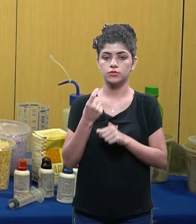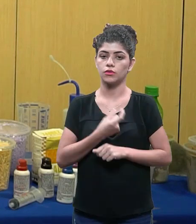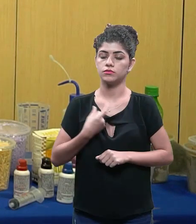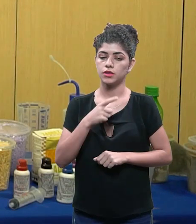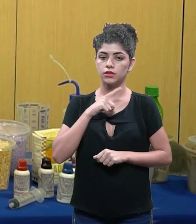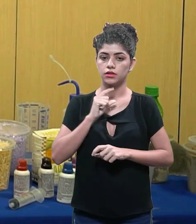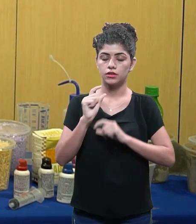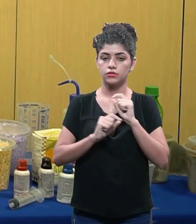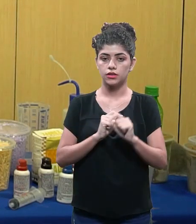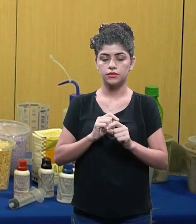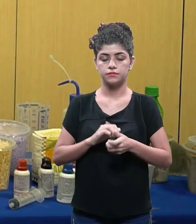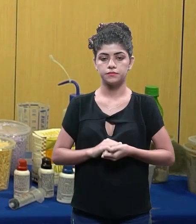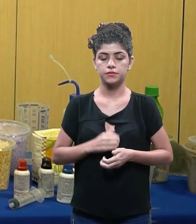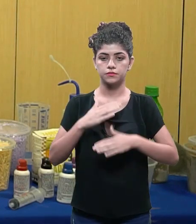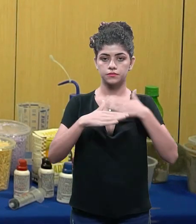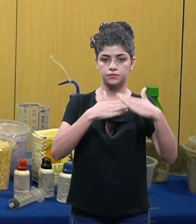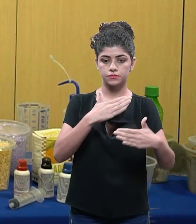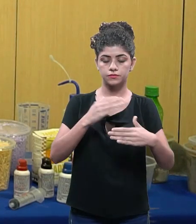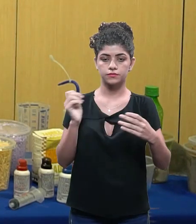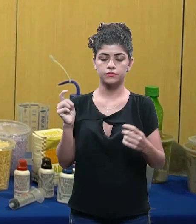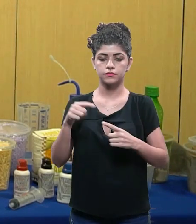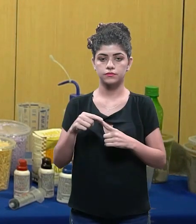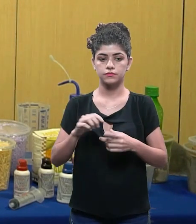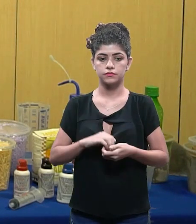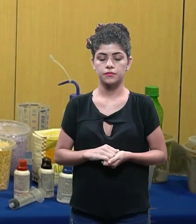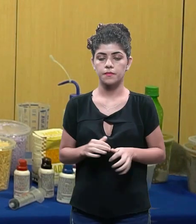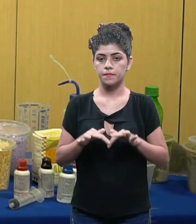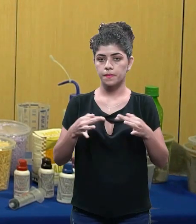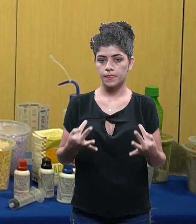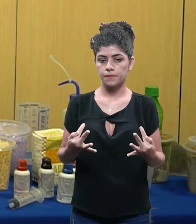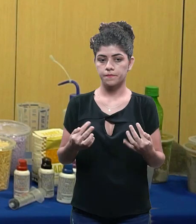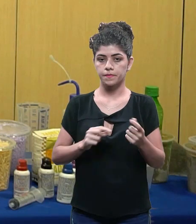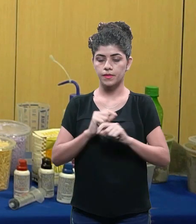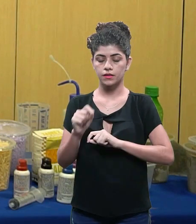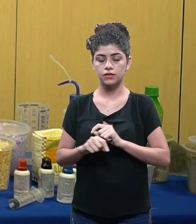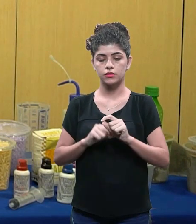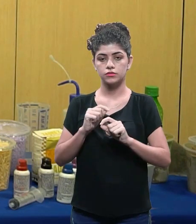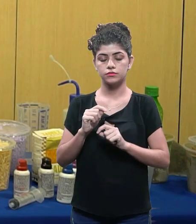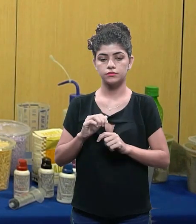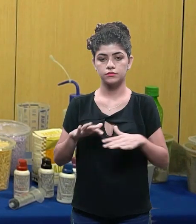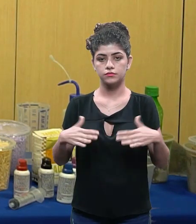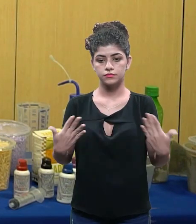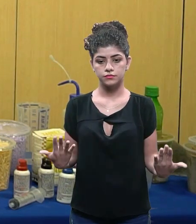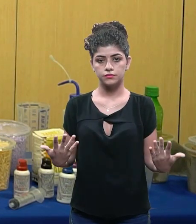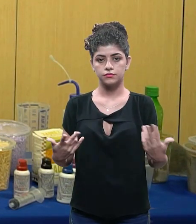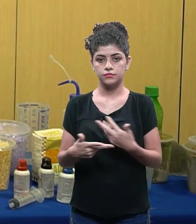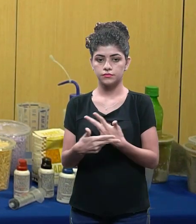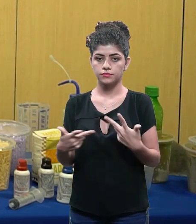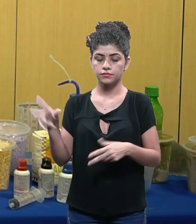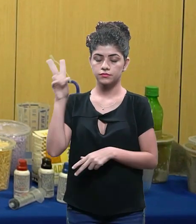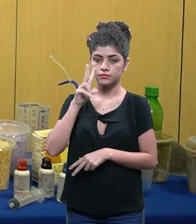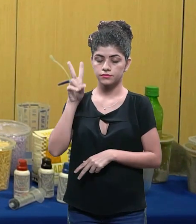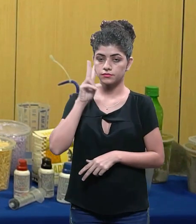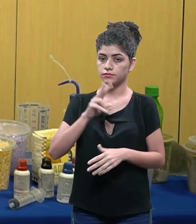você mesmo, a gente trouxe uma alternativa para você desenvolver essas métricas de forma mais simples. peguei lá dentro dos livros que eu aconselhei